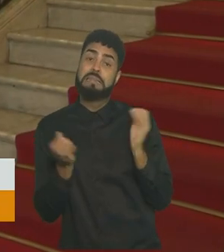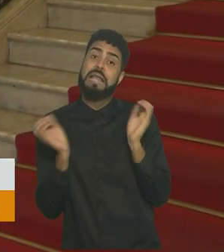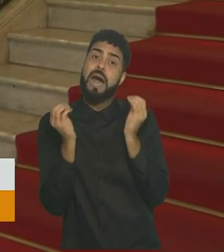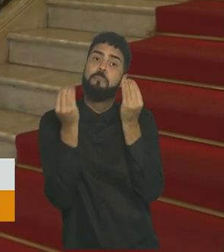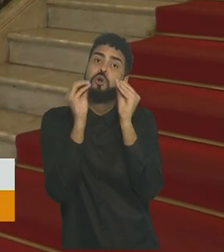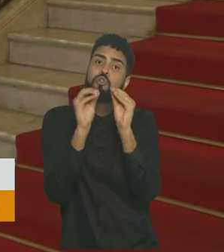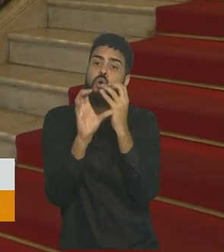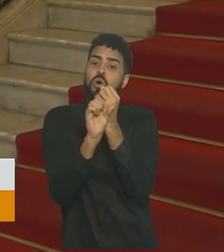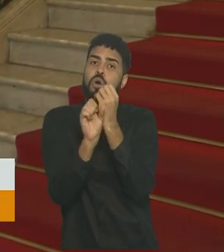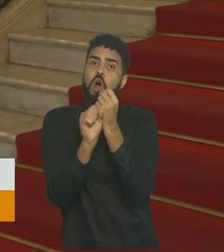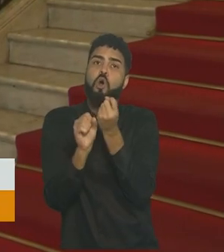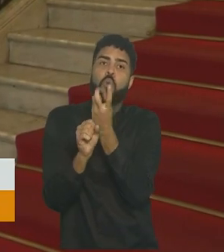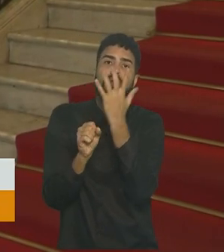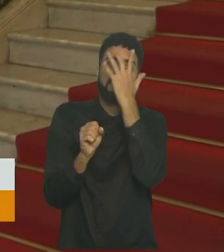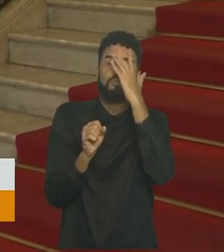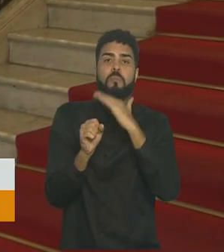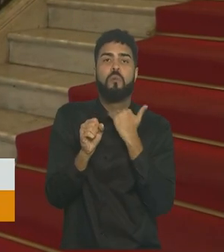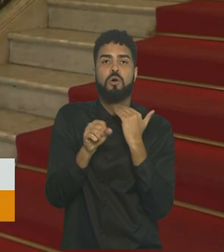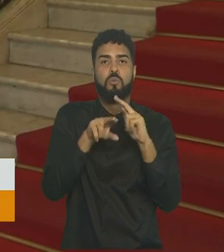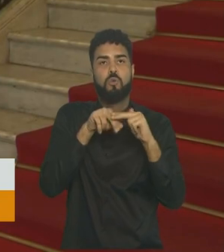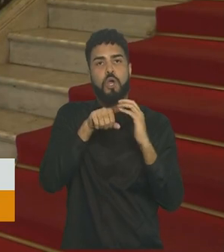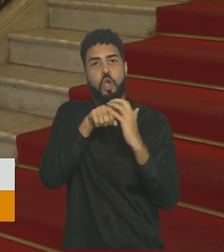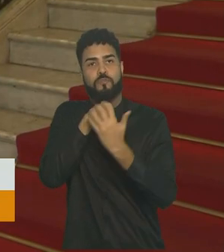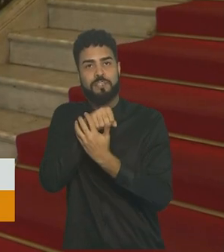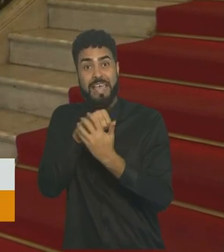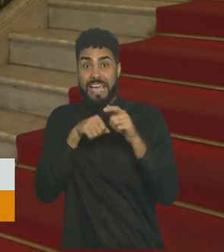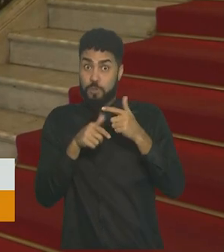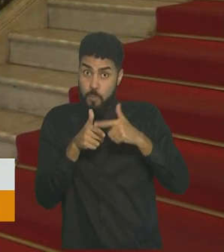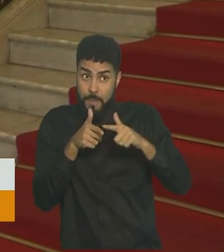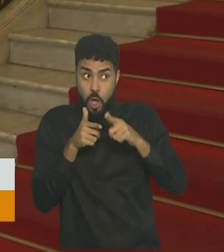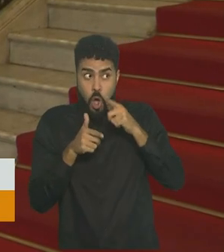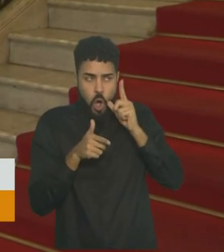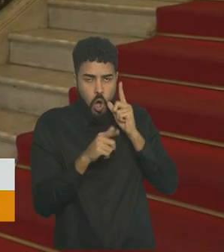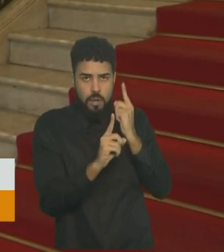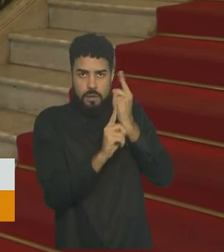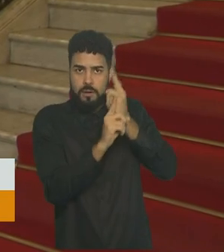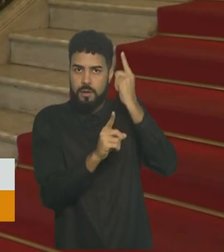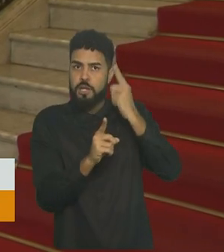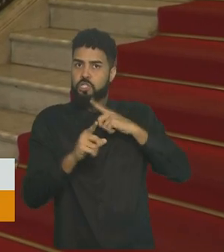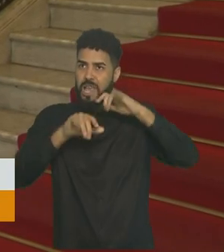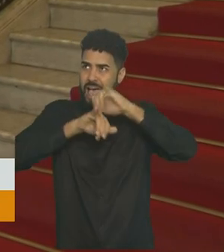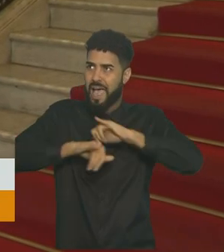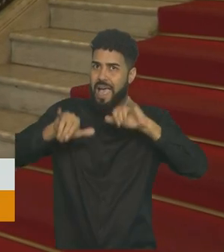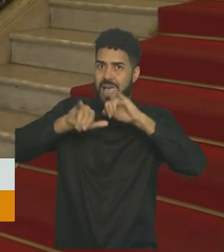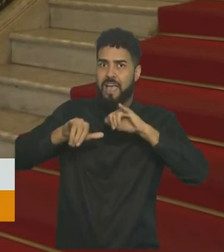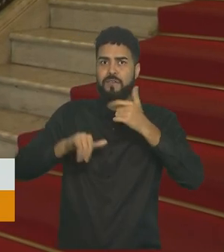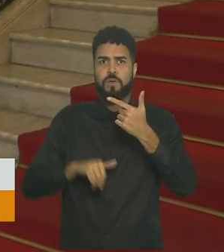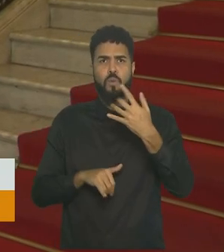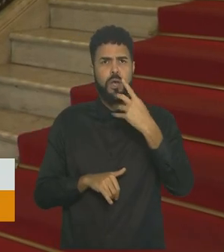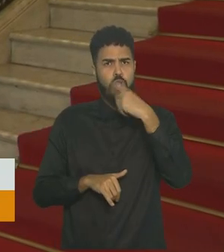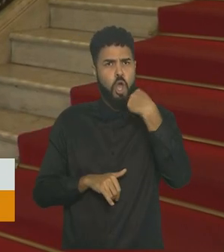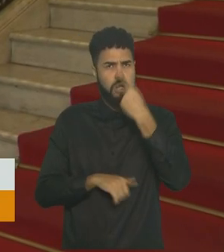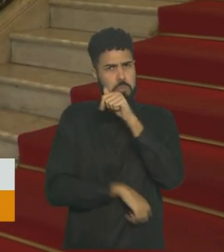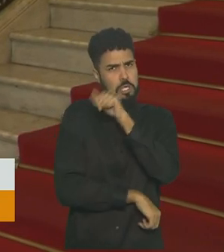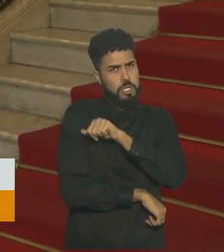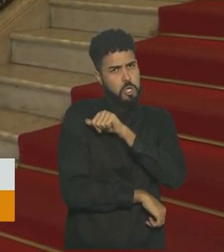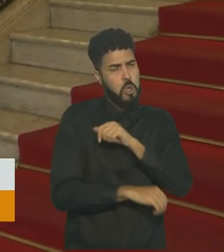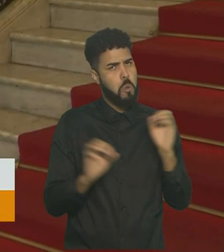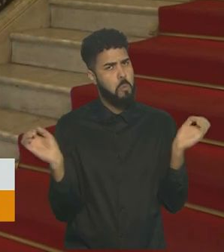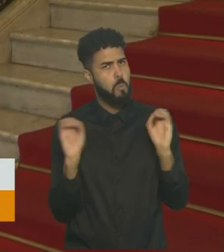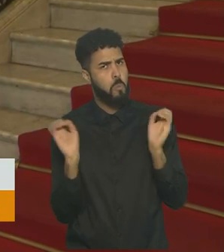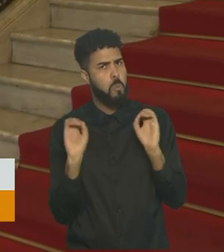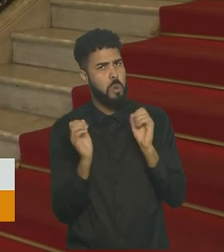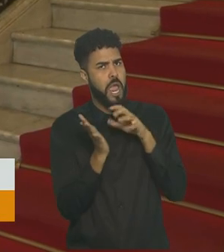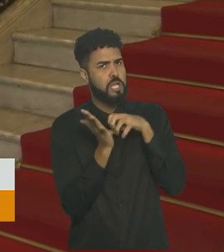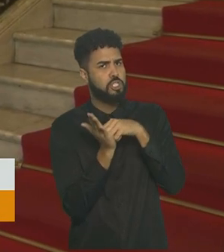do coronavírus. Esse foi um problema detectado ontem. Chegou até ser noticiado que em 24 horas o Rio de Janeiro não